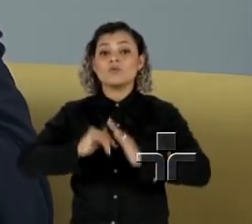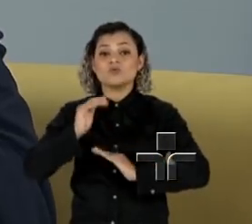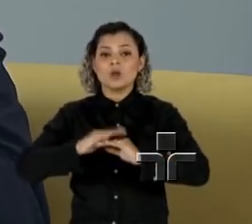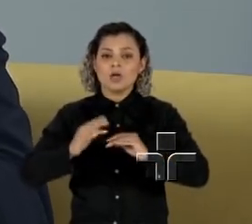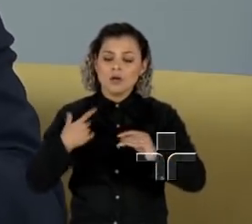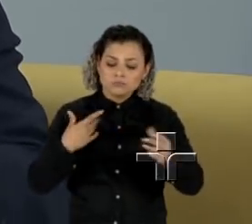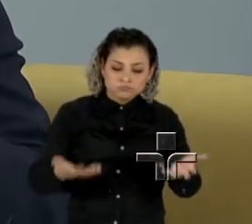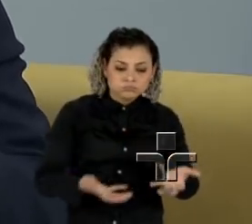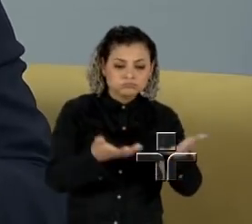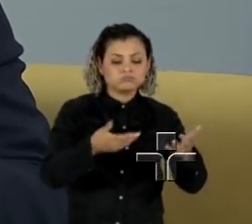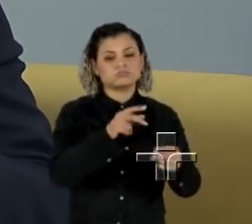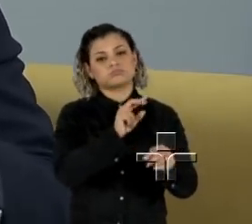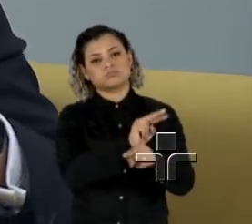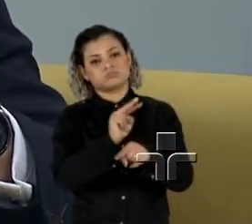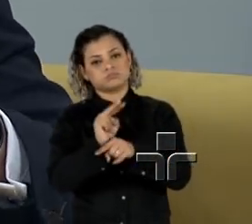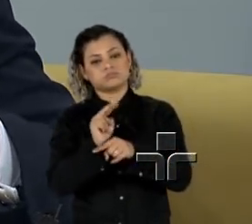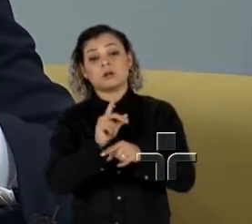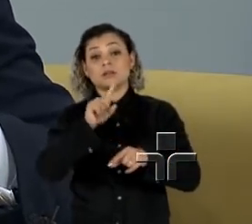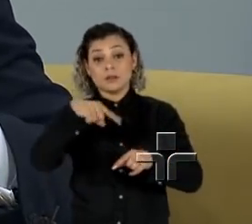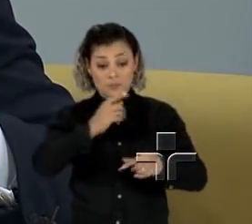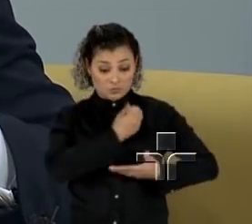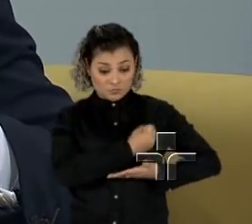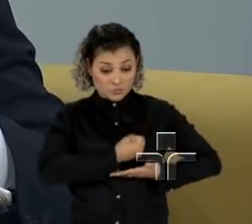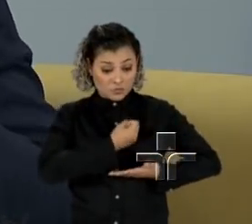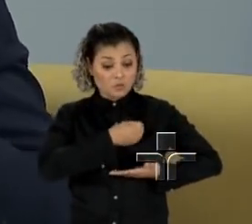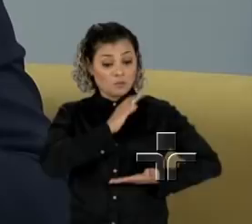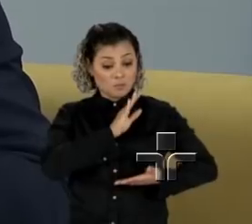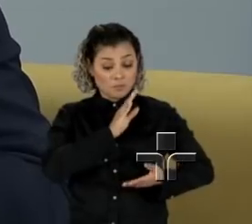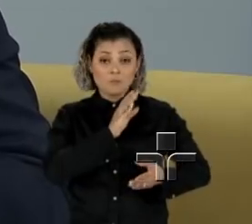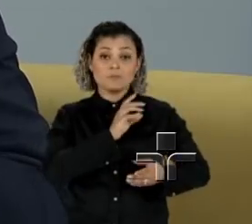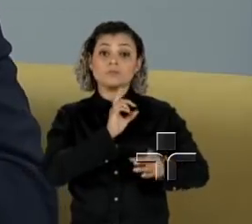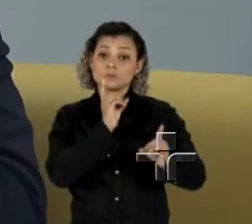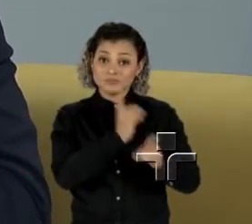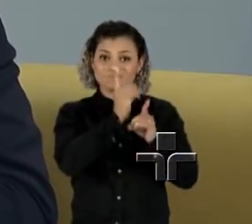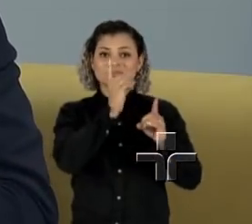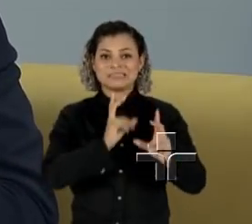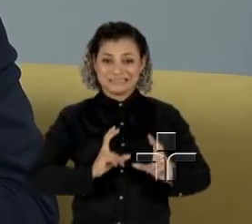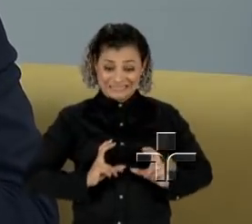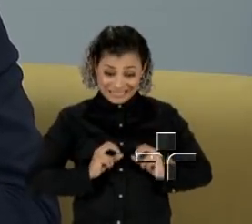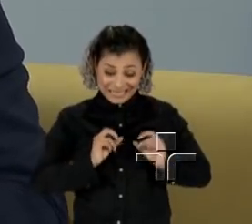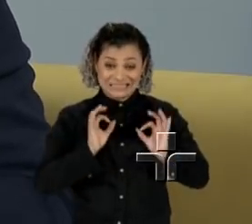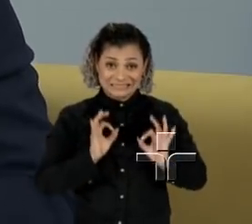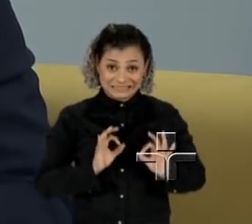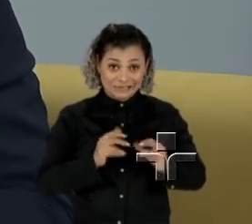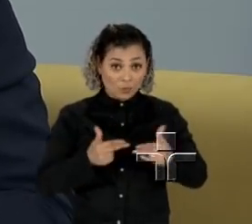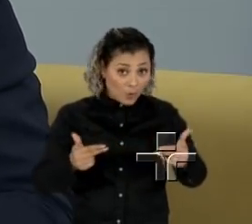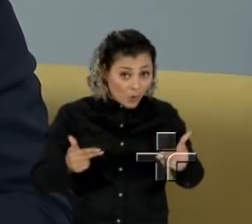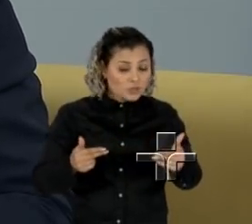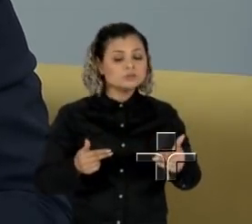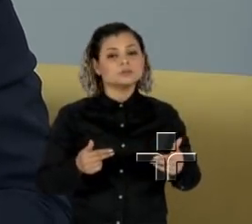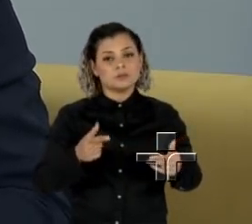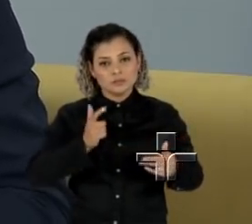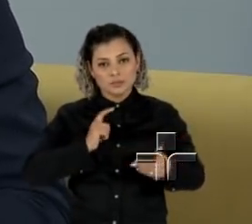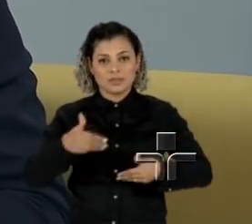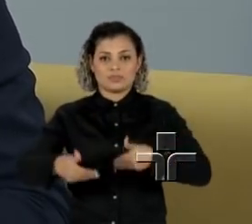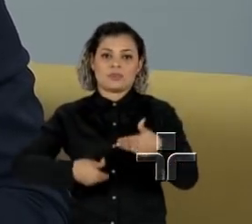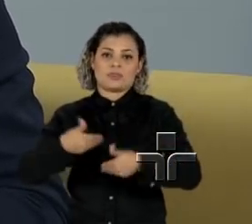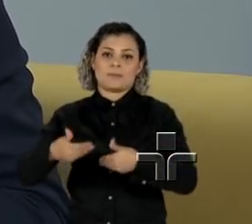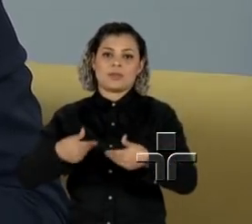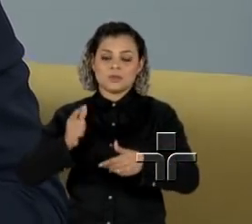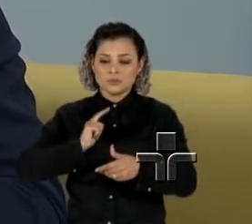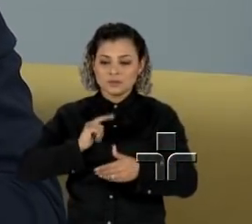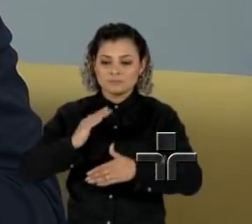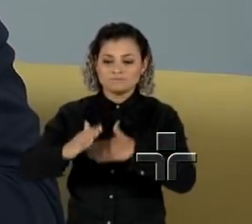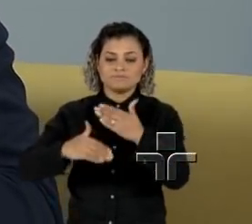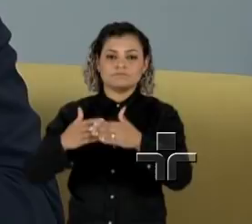estruturado, onde esta mulher, depois que ela faz a mamografia e se identifica uma microcalcificação, ela tem aonde ser encaminhada